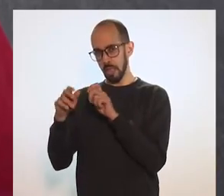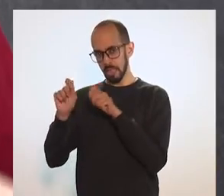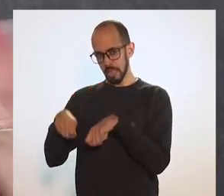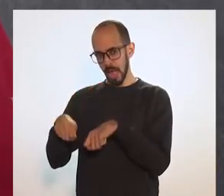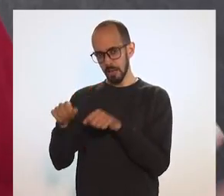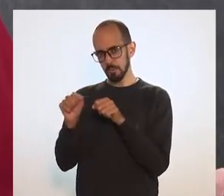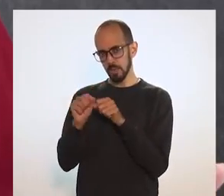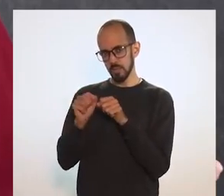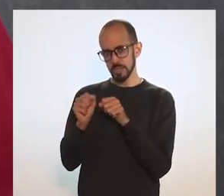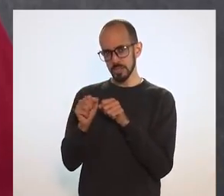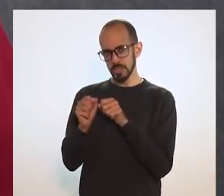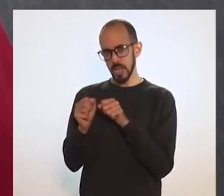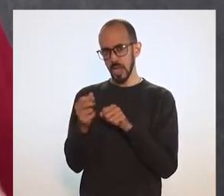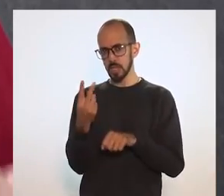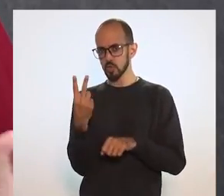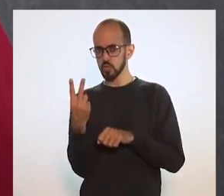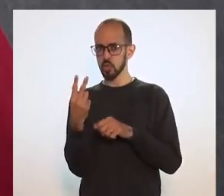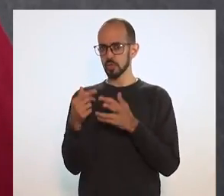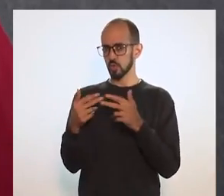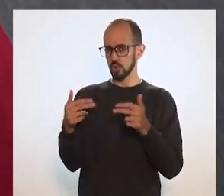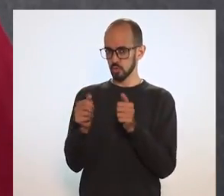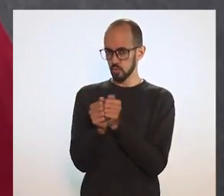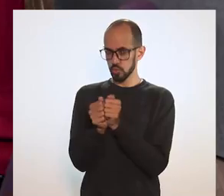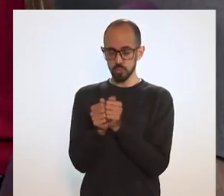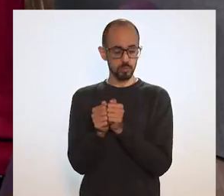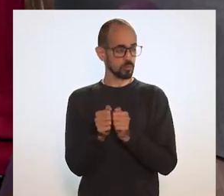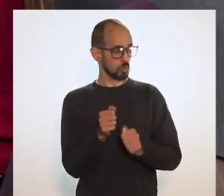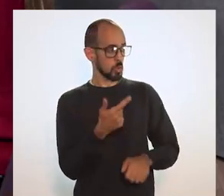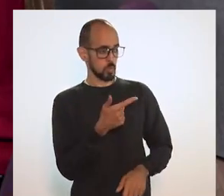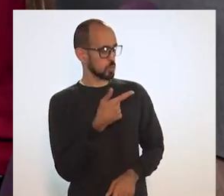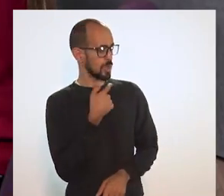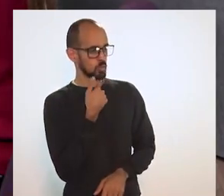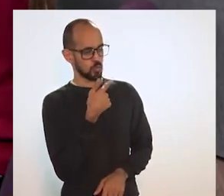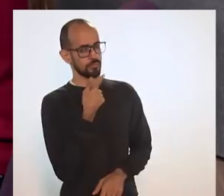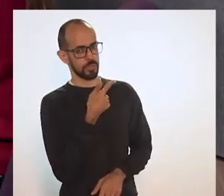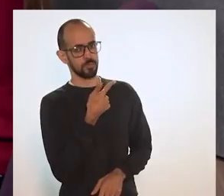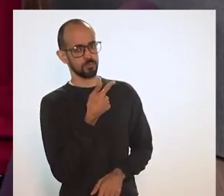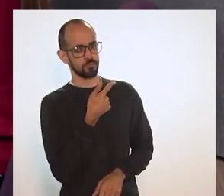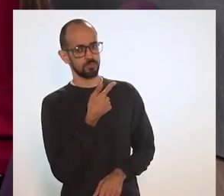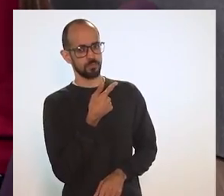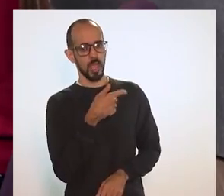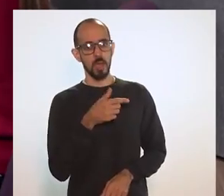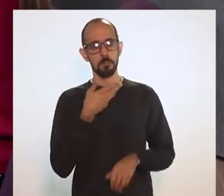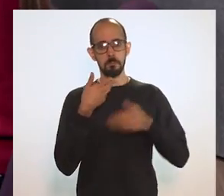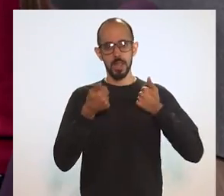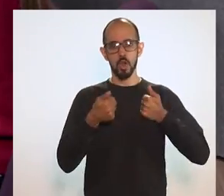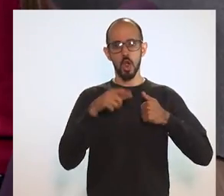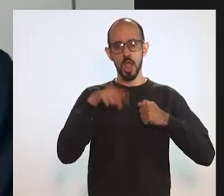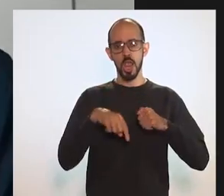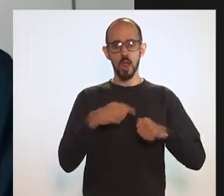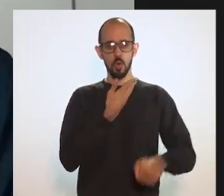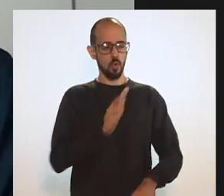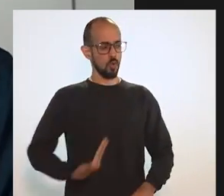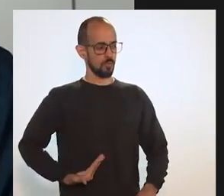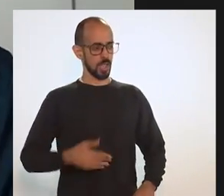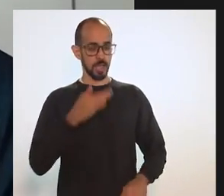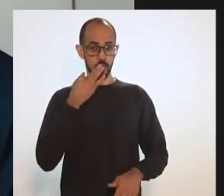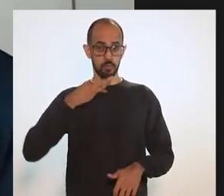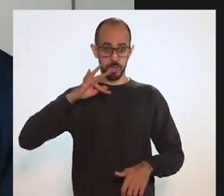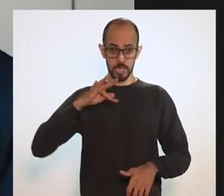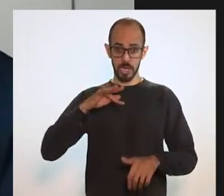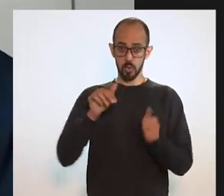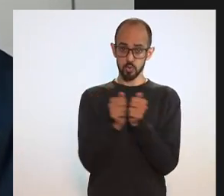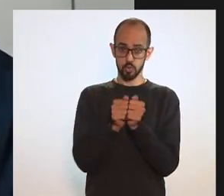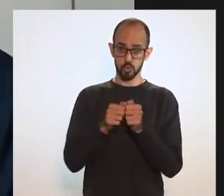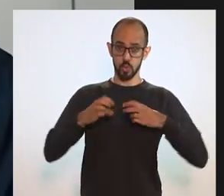poderiam correr paralelamente para acelerar esse processo? Sem dúvida. O ideal era que o governo federal, através do